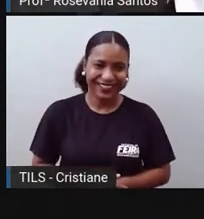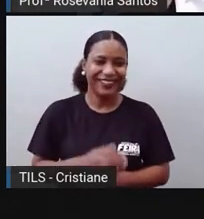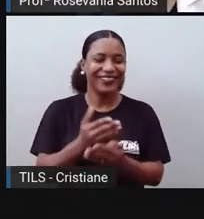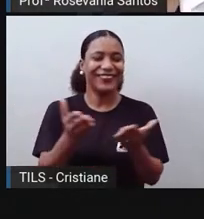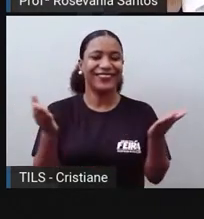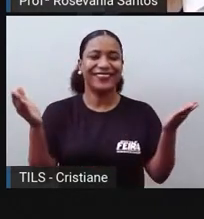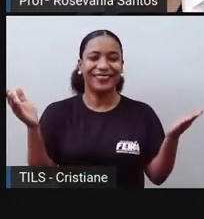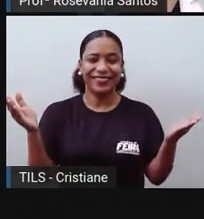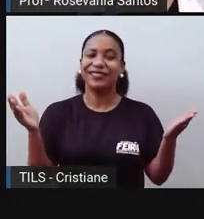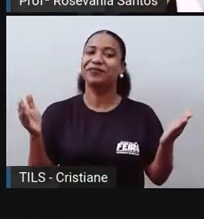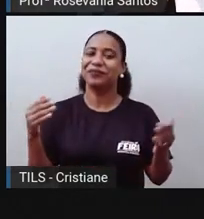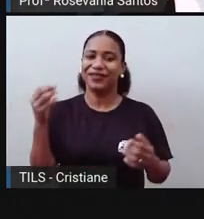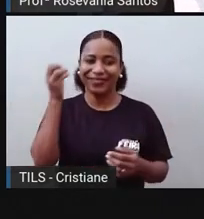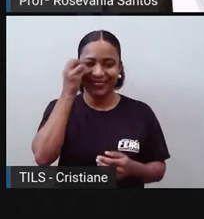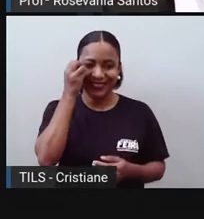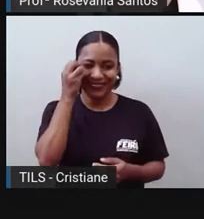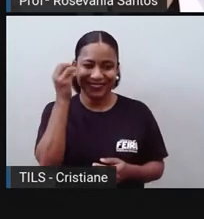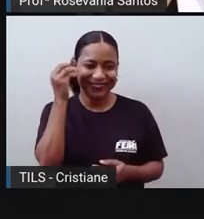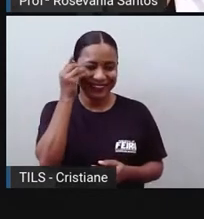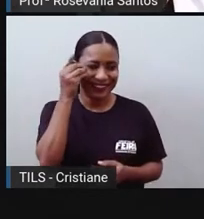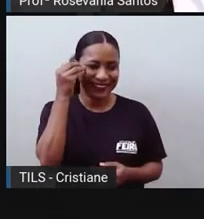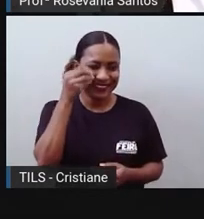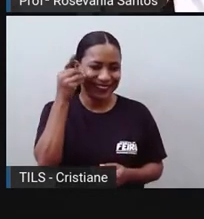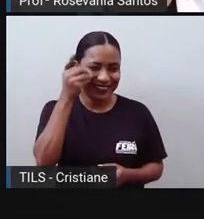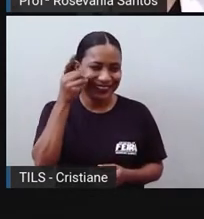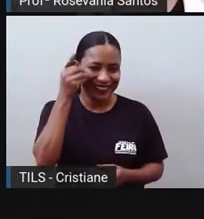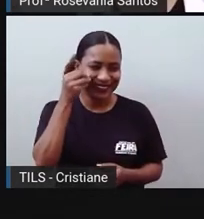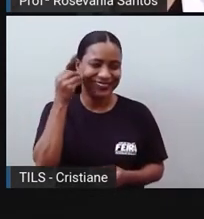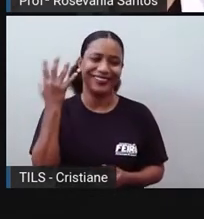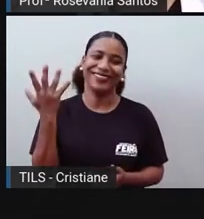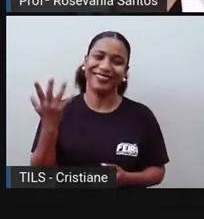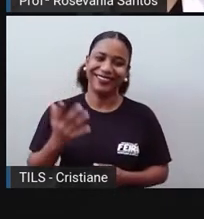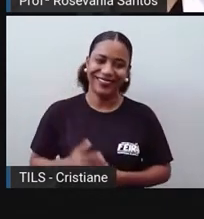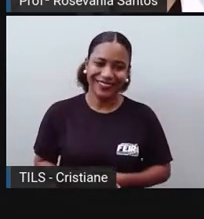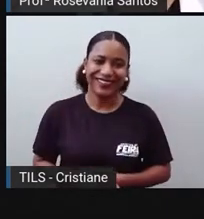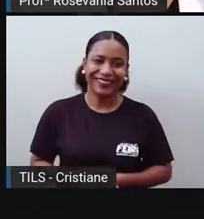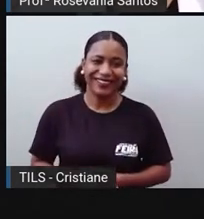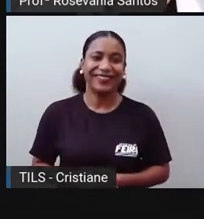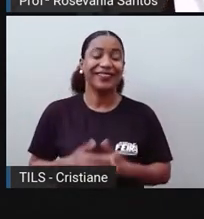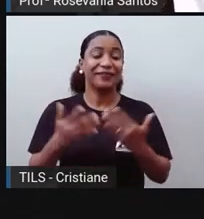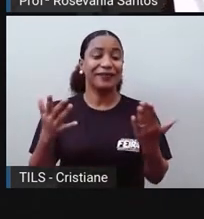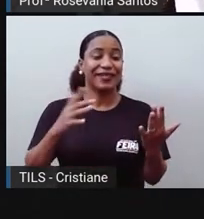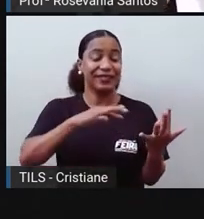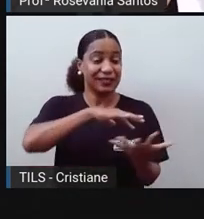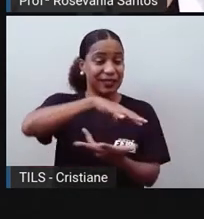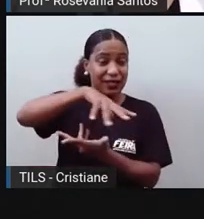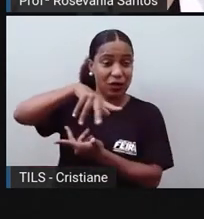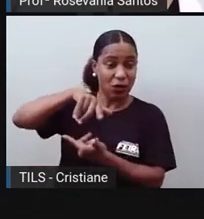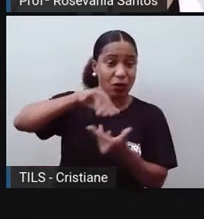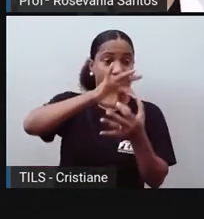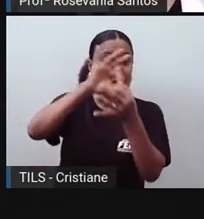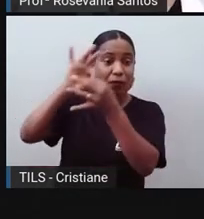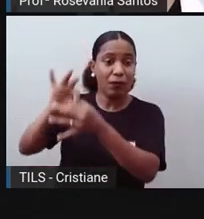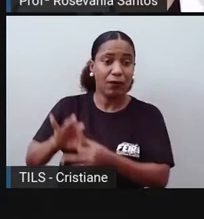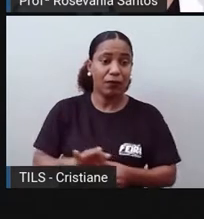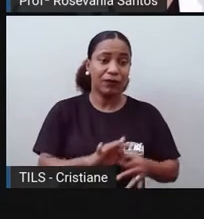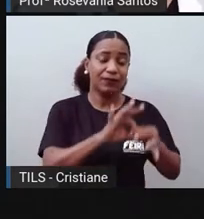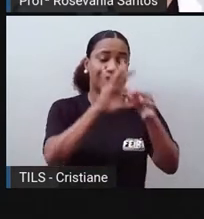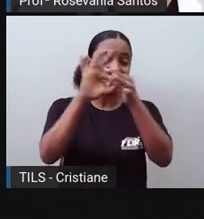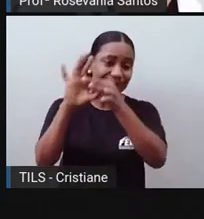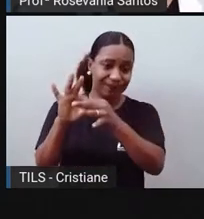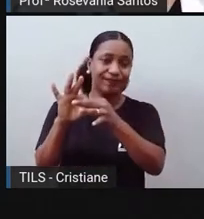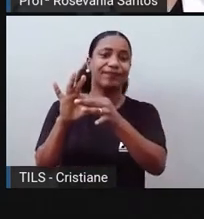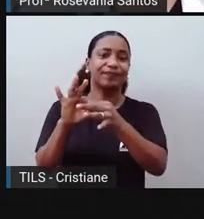vocês, vocês são muito mais expertos do que a Pro. Mas essa globalização, ela também gera um